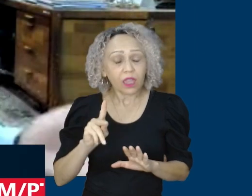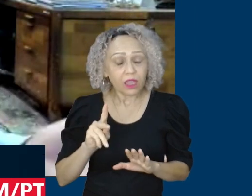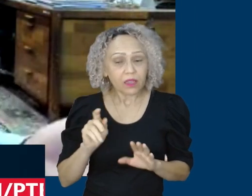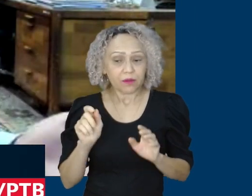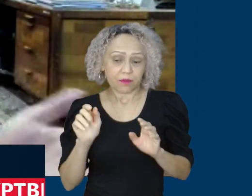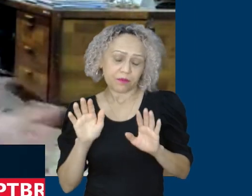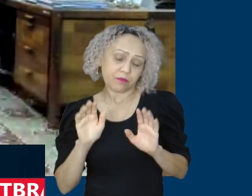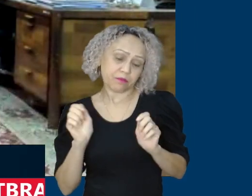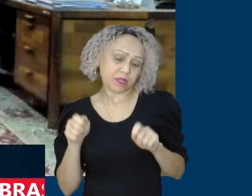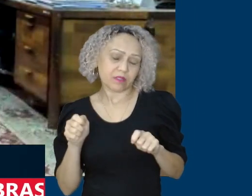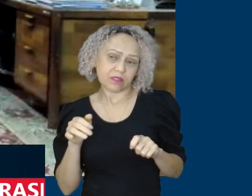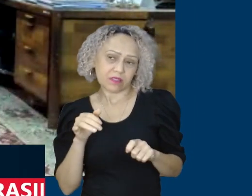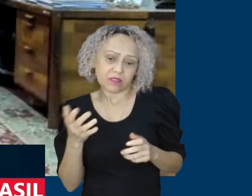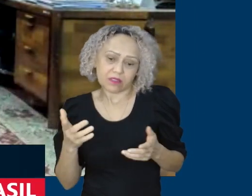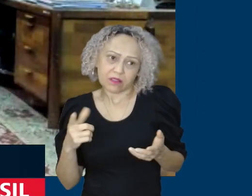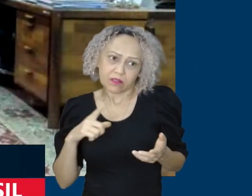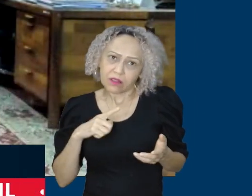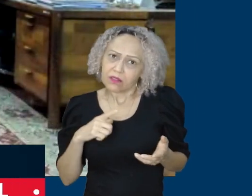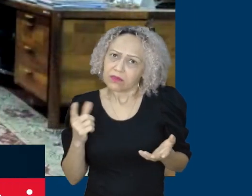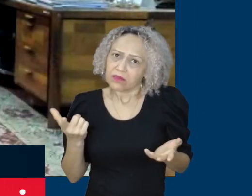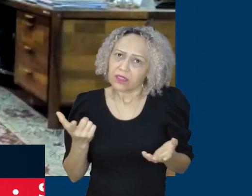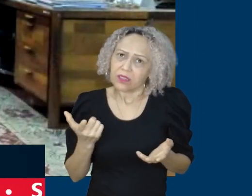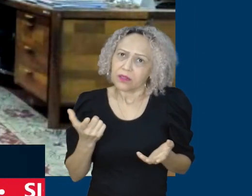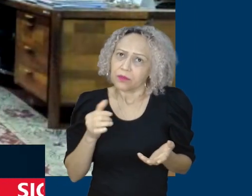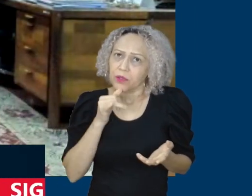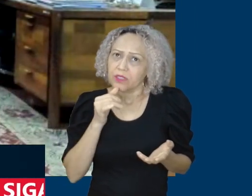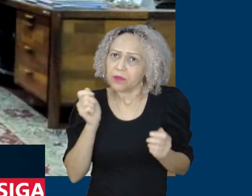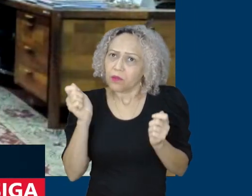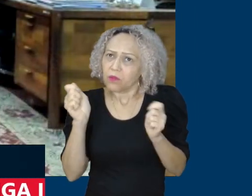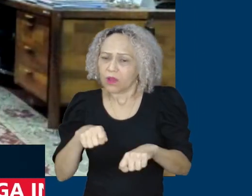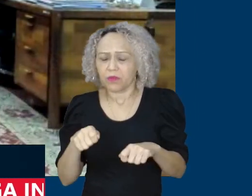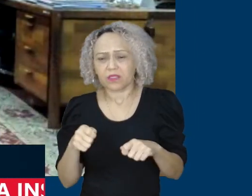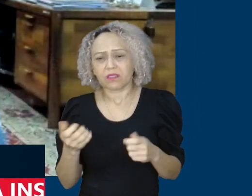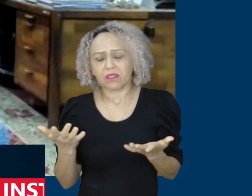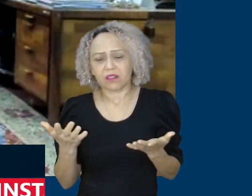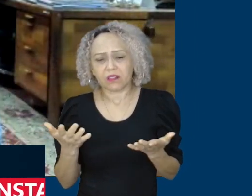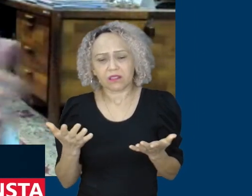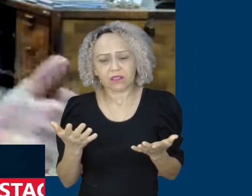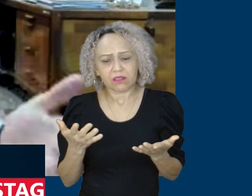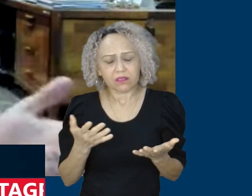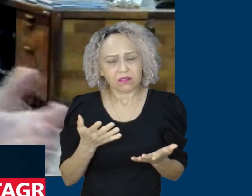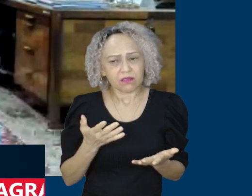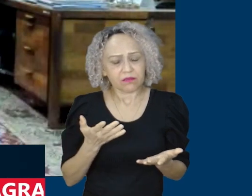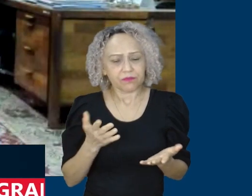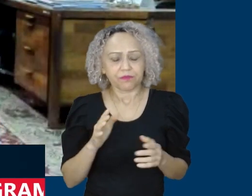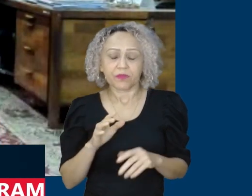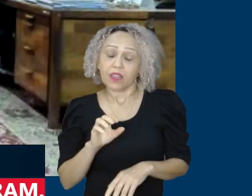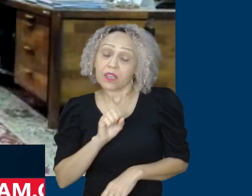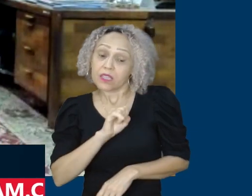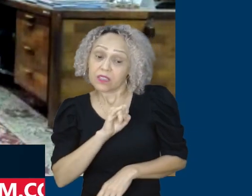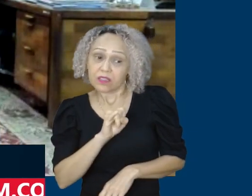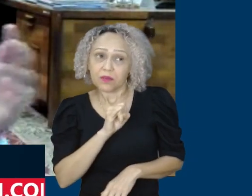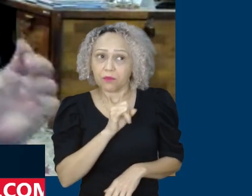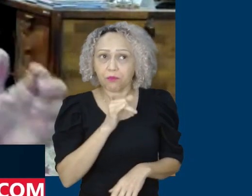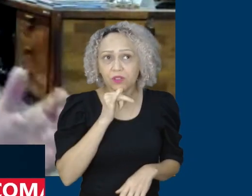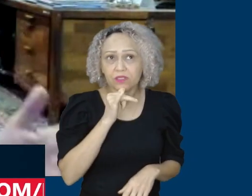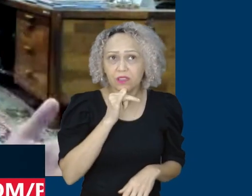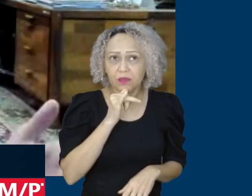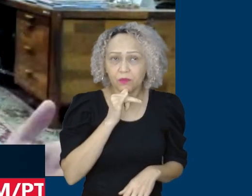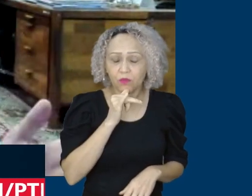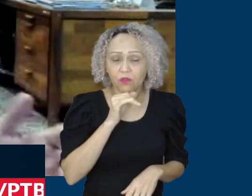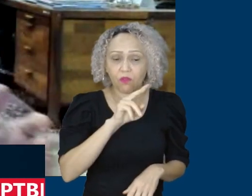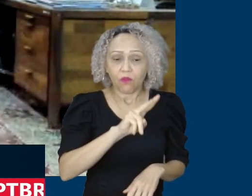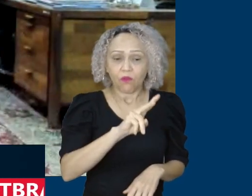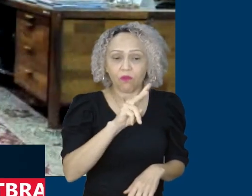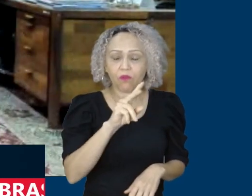distribui essas vagas restantes que não foi preenchida para os demais segmentos da mesma forma para as